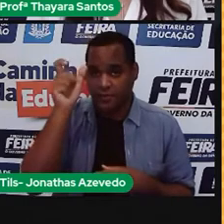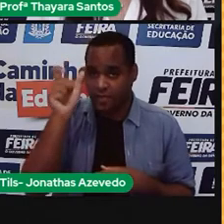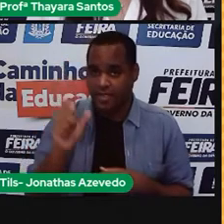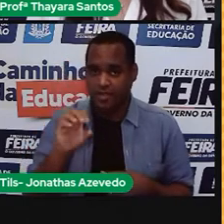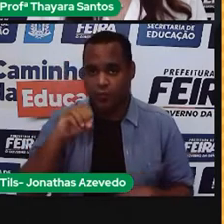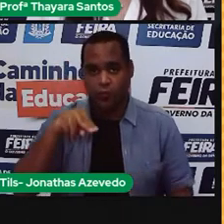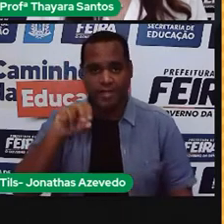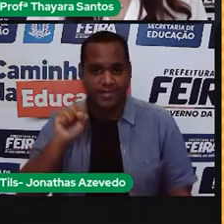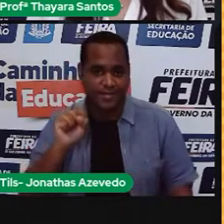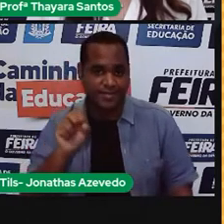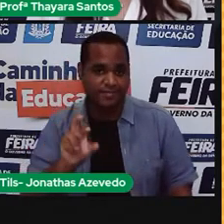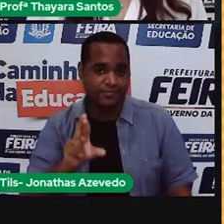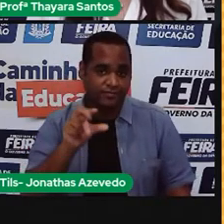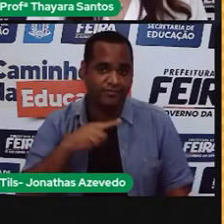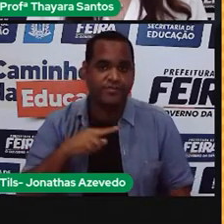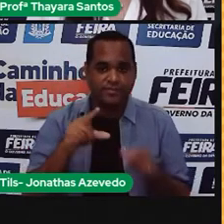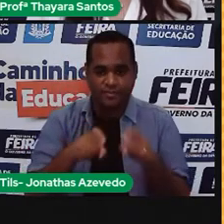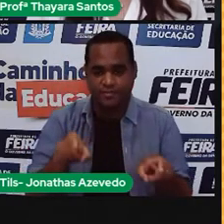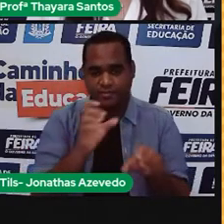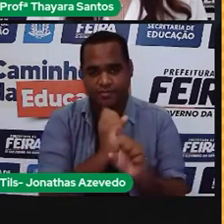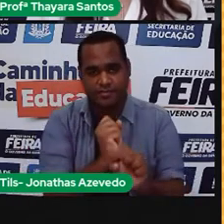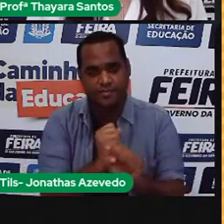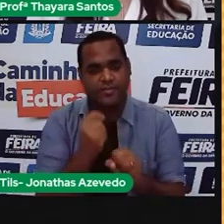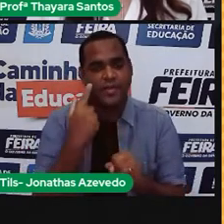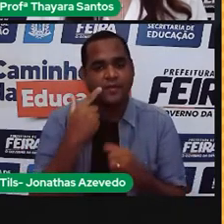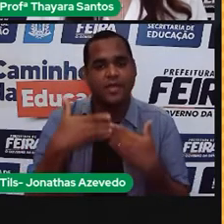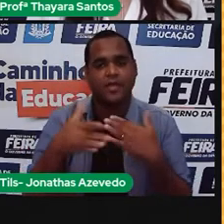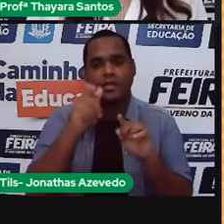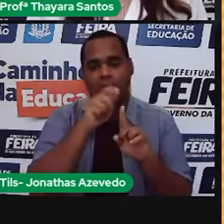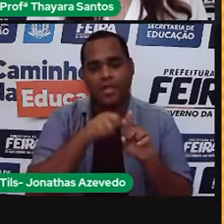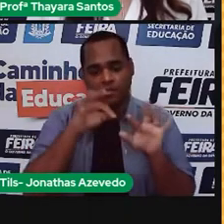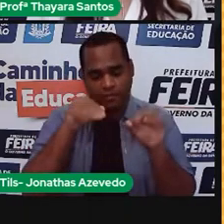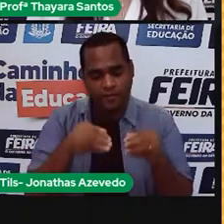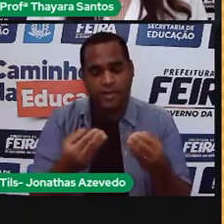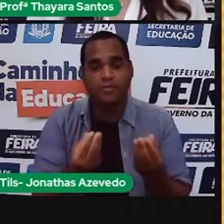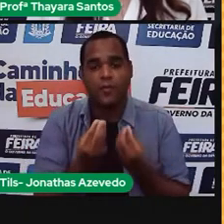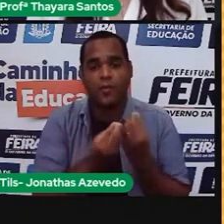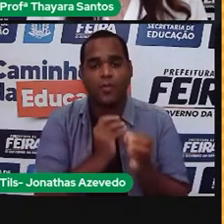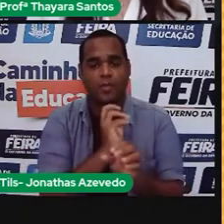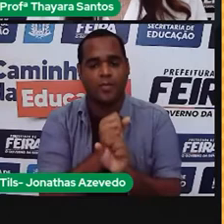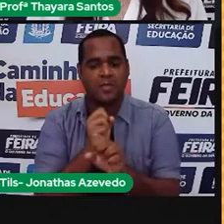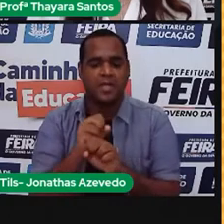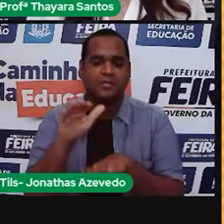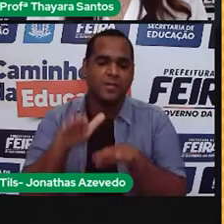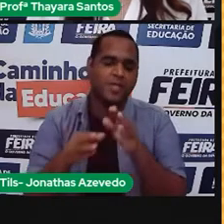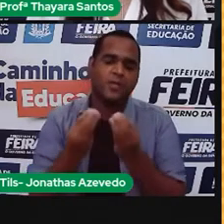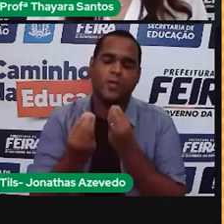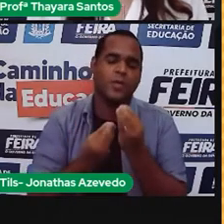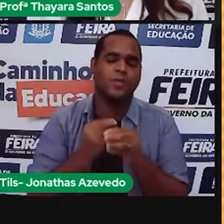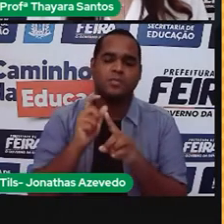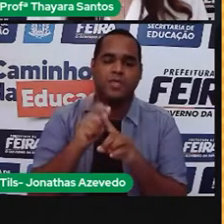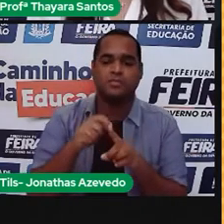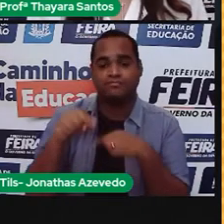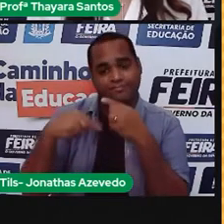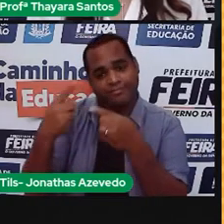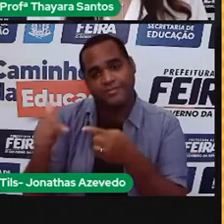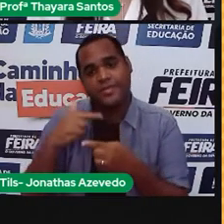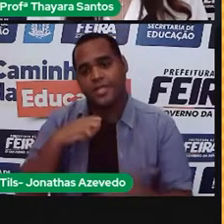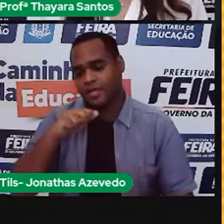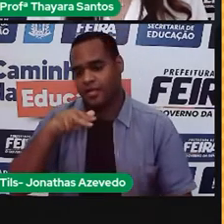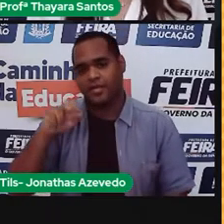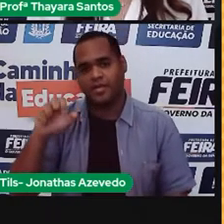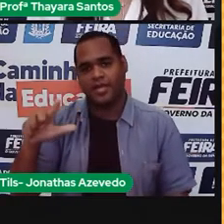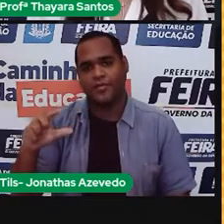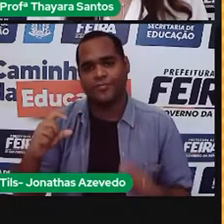Nacional de Sistema realiza cálculos e prevê durante o mês qual será o custo médio para o mês seguinte. E nós da ANEL,